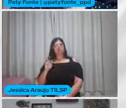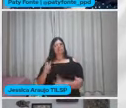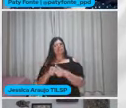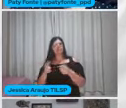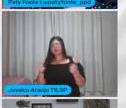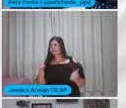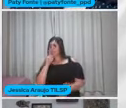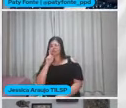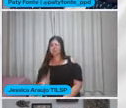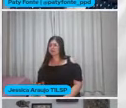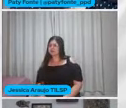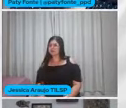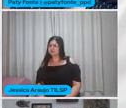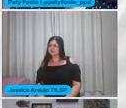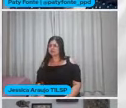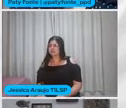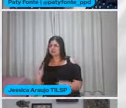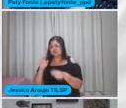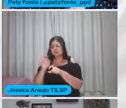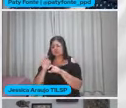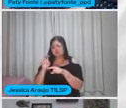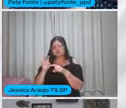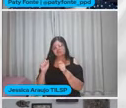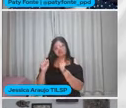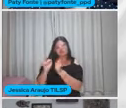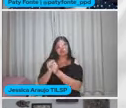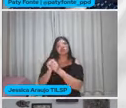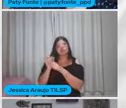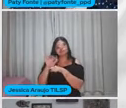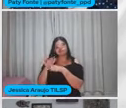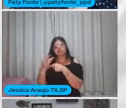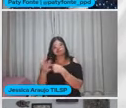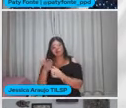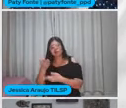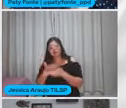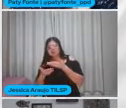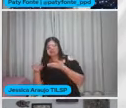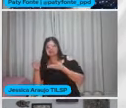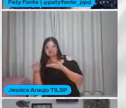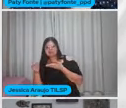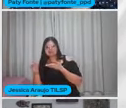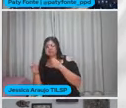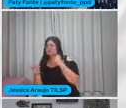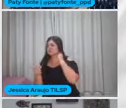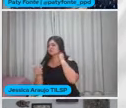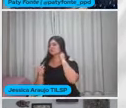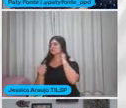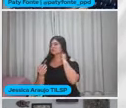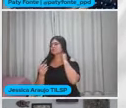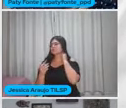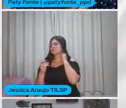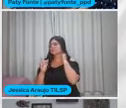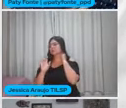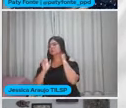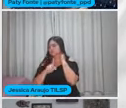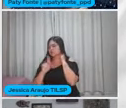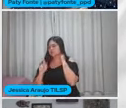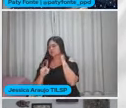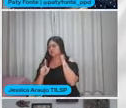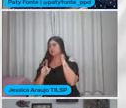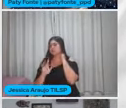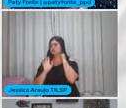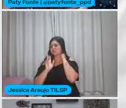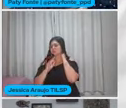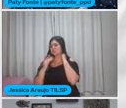não é A maioria quer acertar junto Né Pathy? Então essa troca Porque só um professor Estudar gente